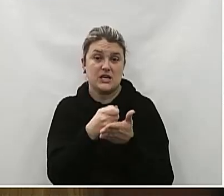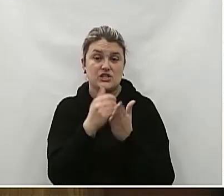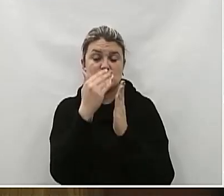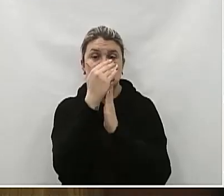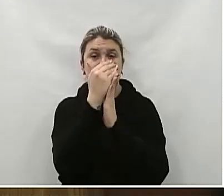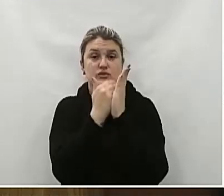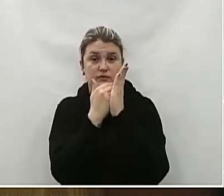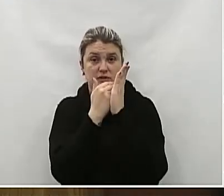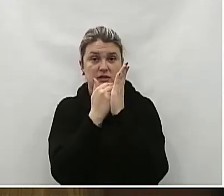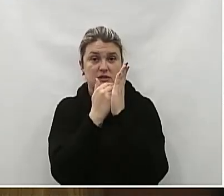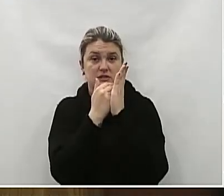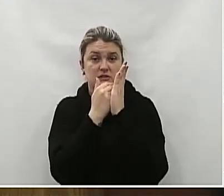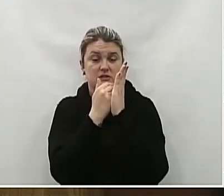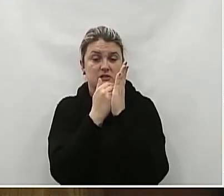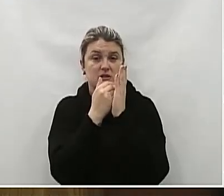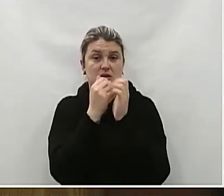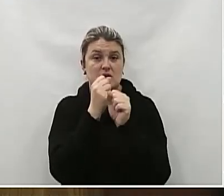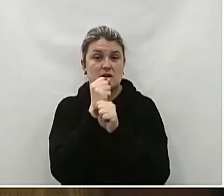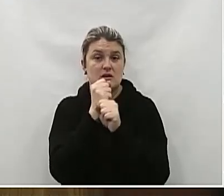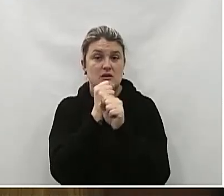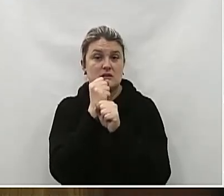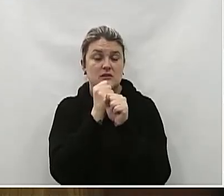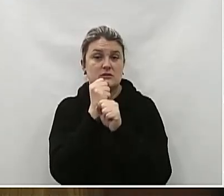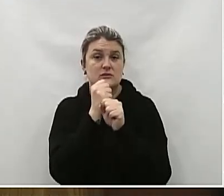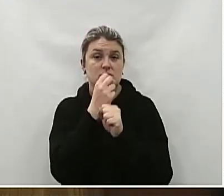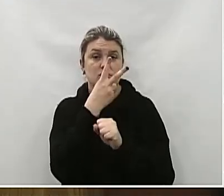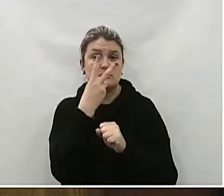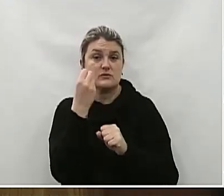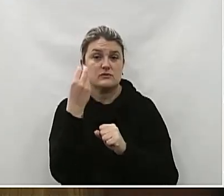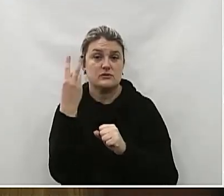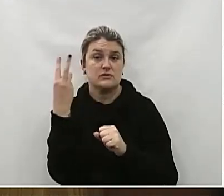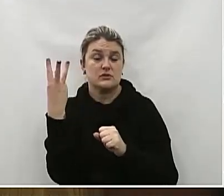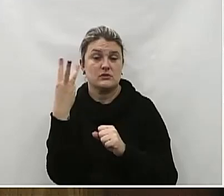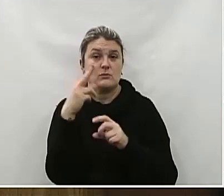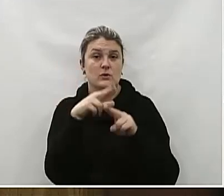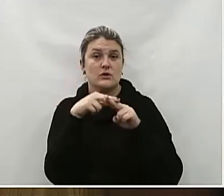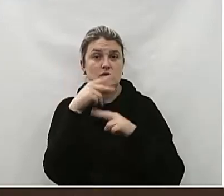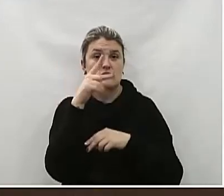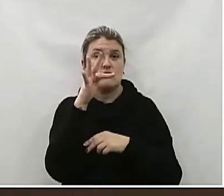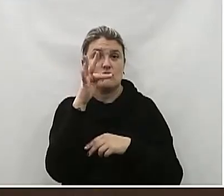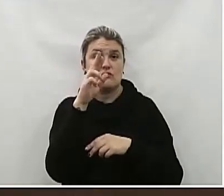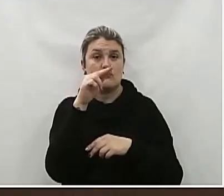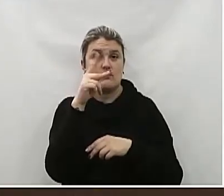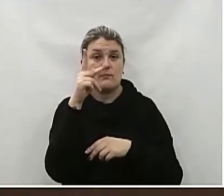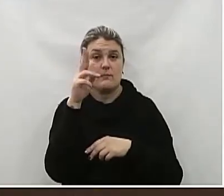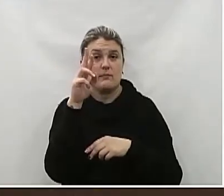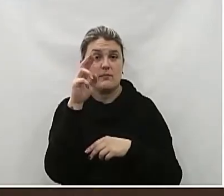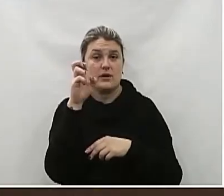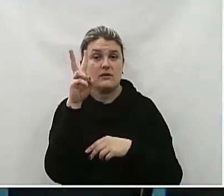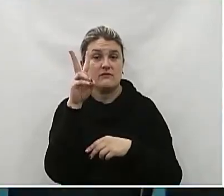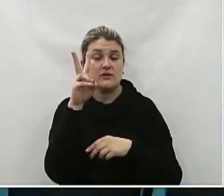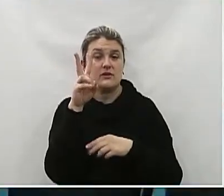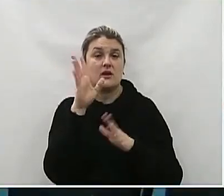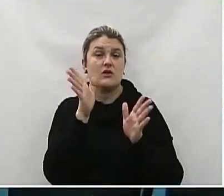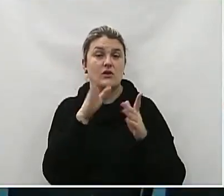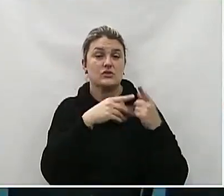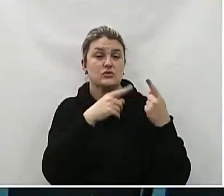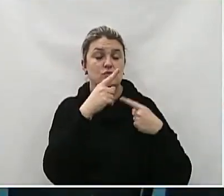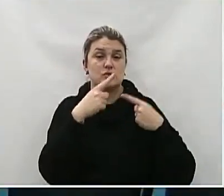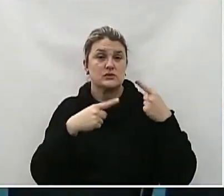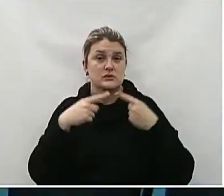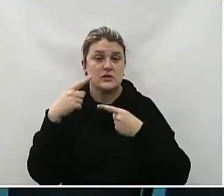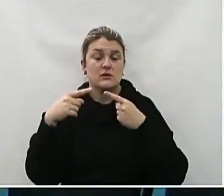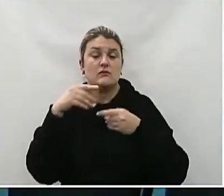aporte Atuarial Relativo ao exercício Financeiro de 2022 Devido ao FUNPREV Em discussão Em votação